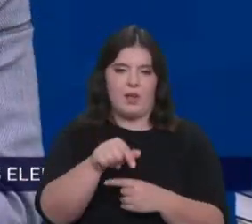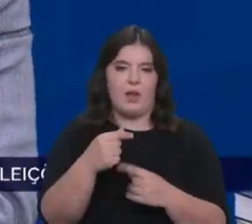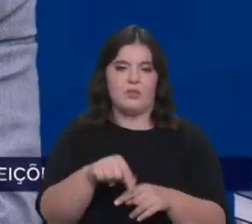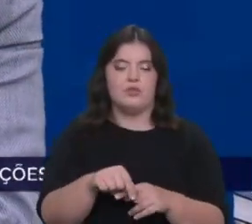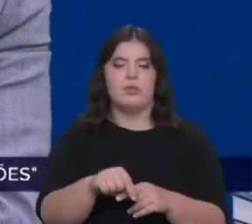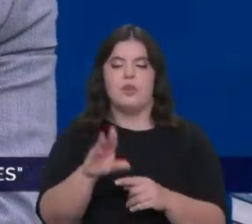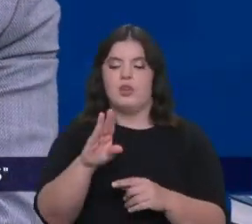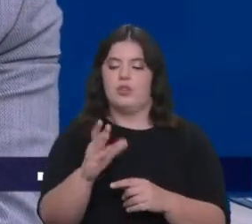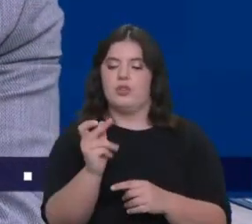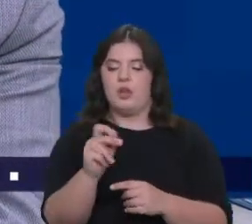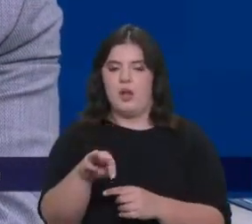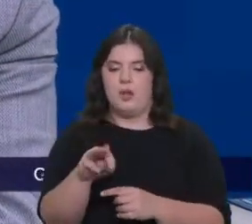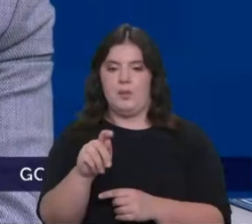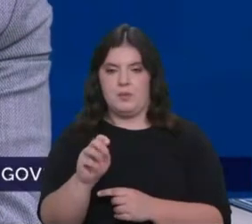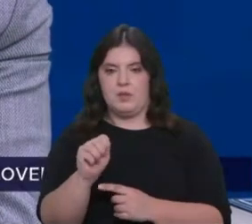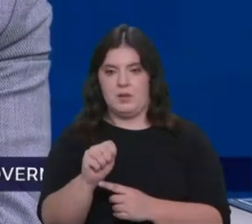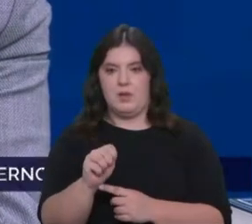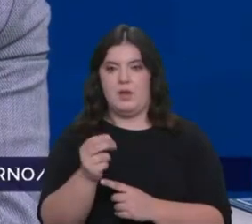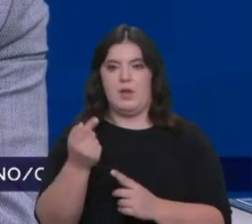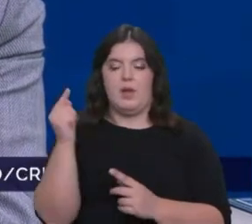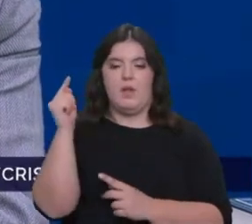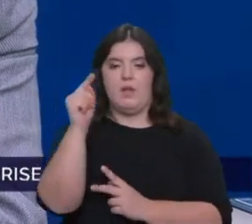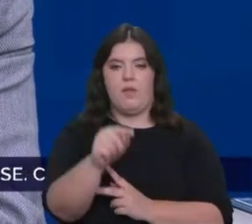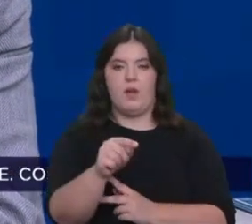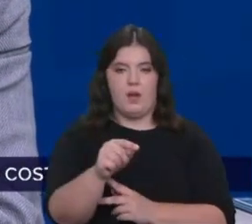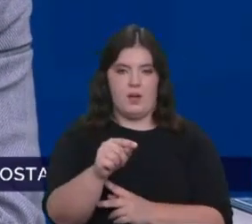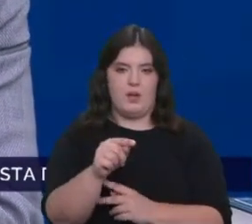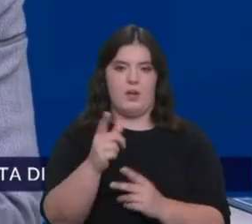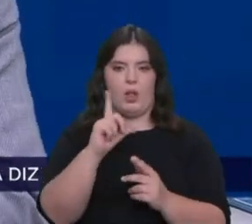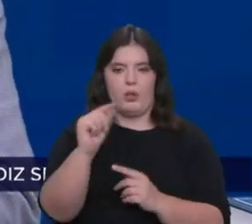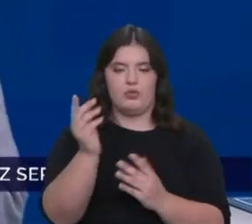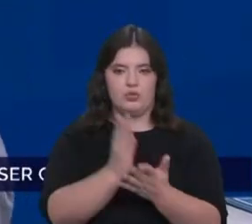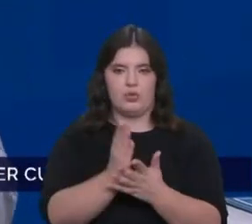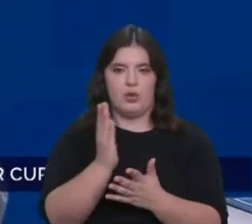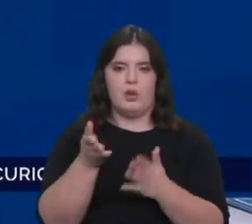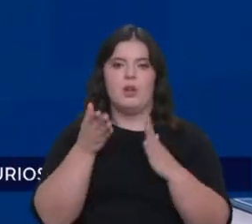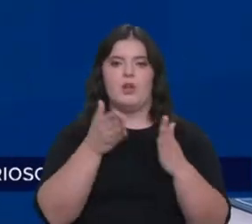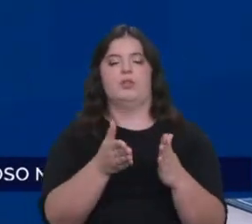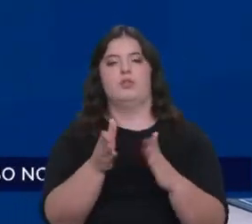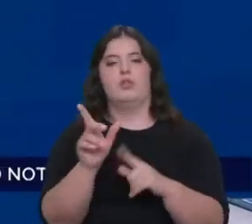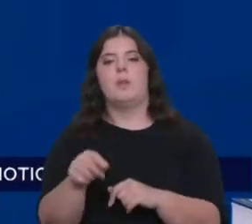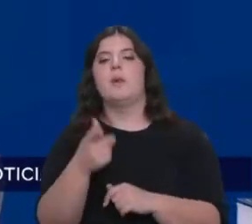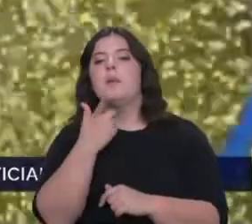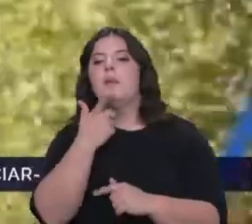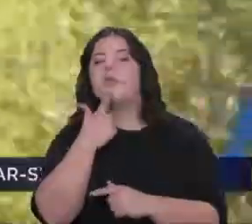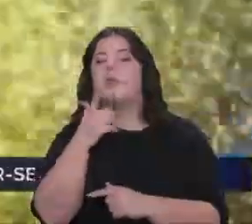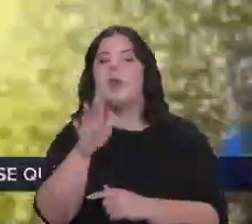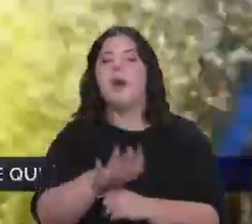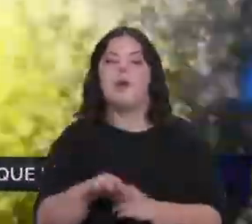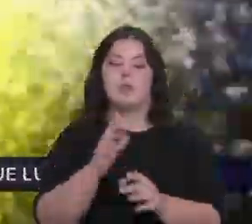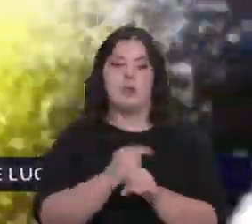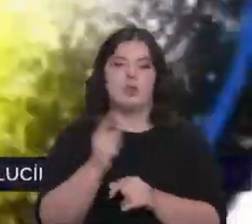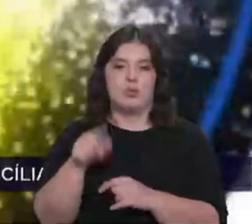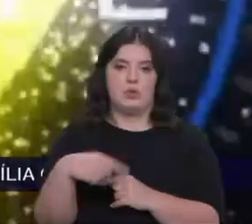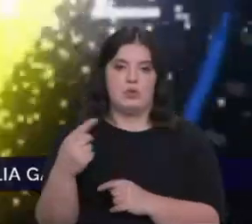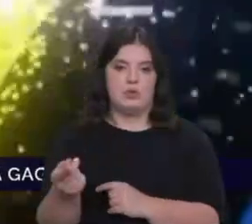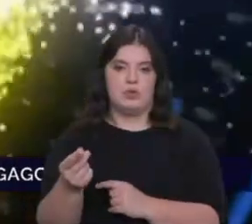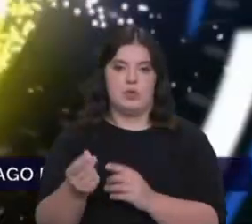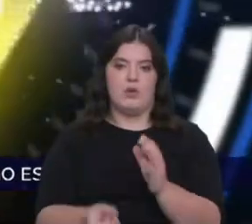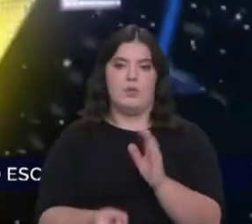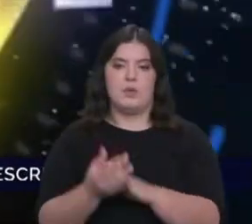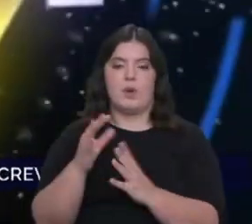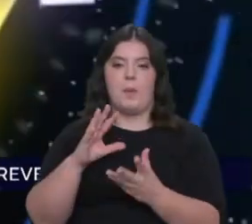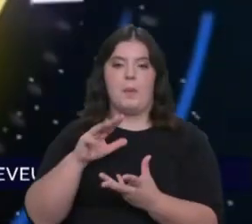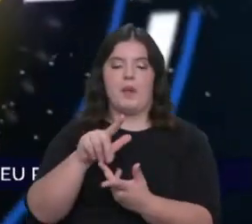Webb, para mostrar que ele não apenas vai ao cosmos muito distante, não. Ele até ajuda a perceber outras áreas da astronomia, como tu disseste muito bem, neste caso, a formação de